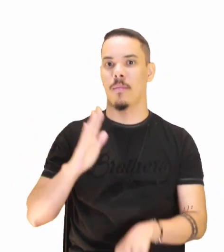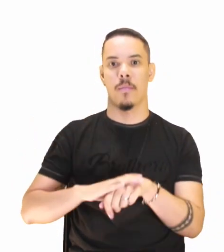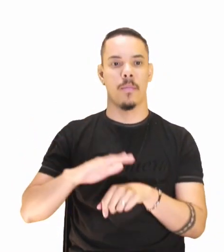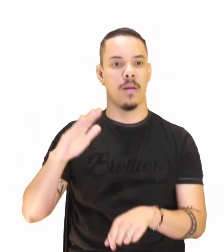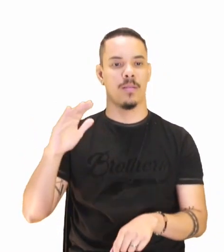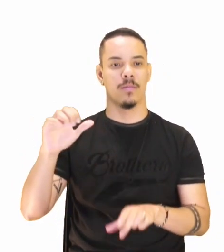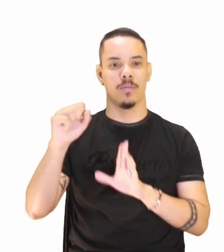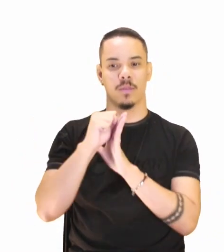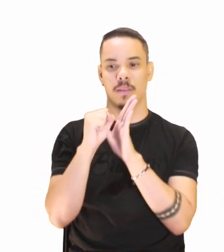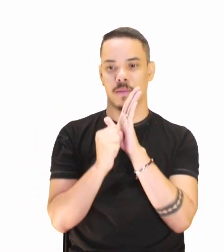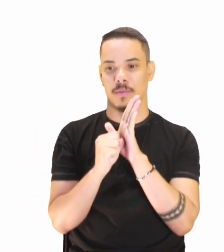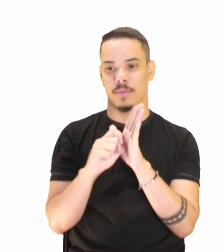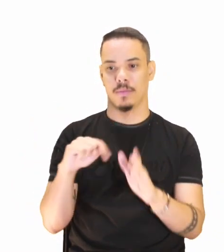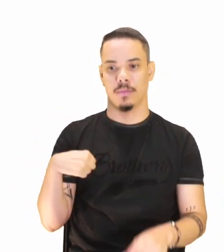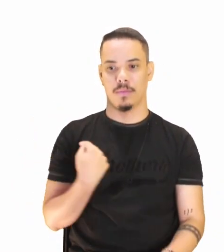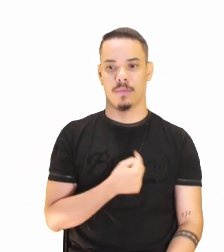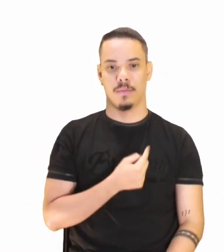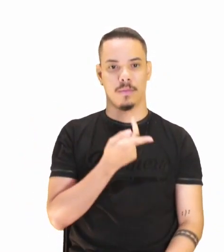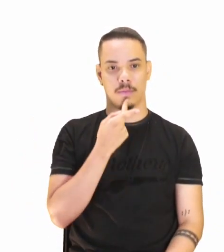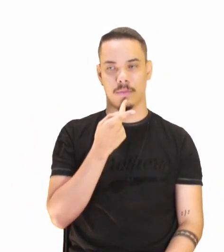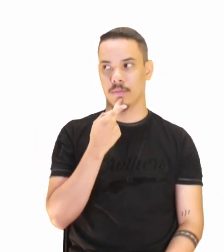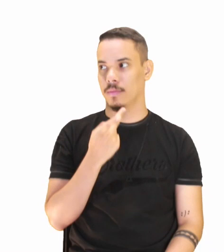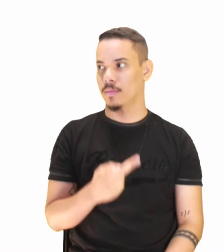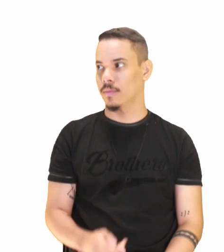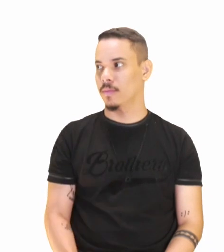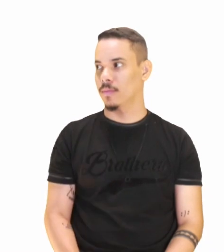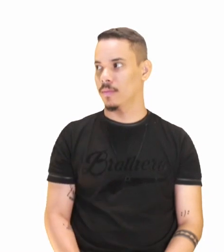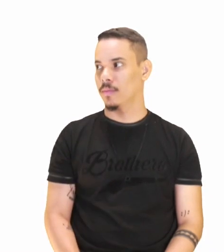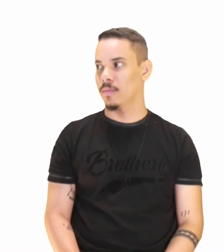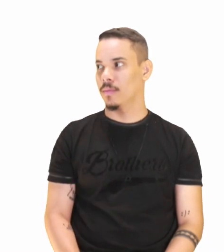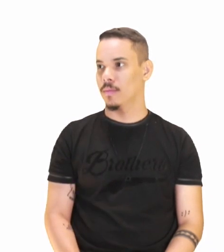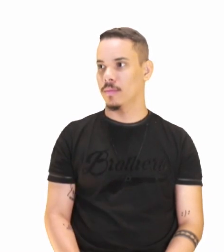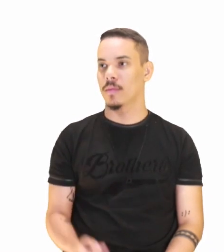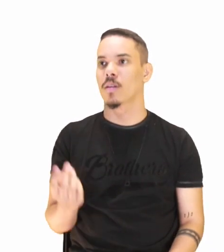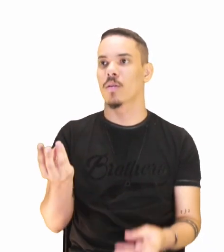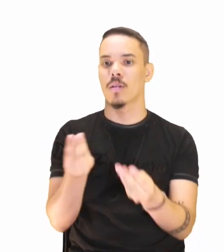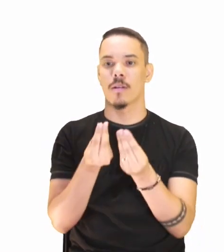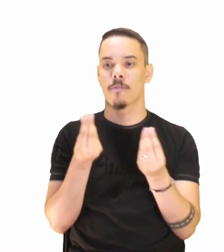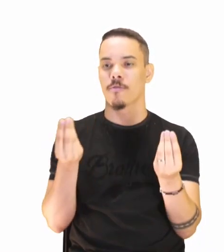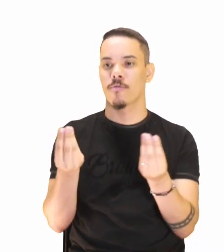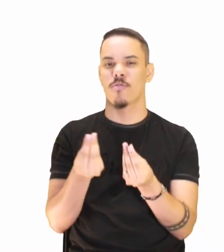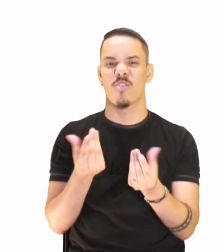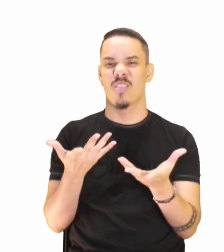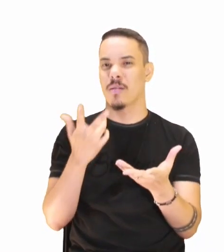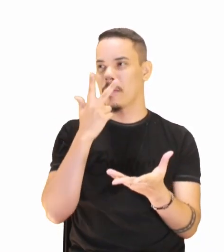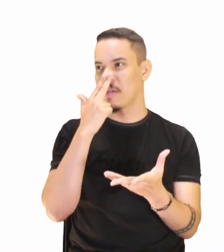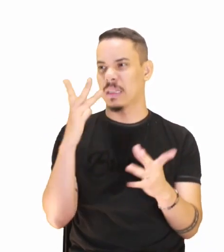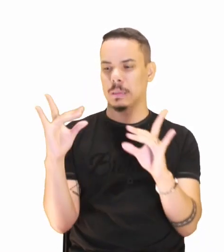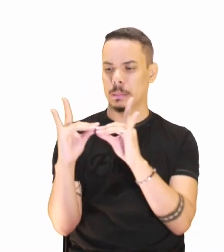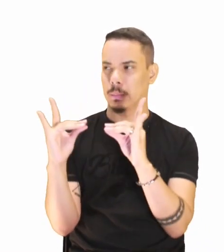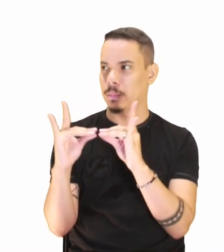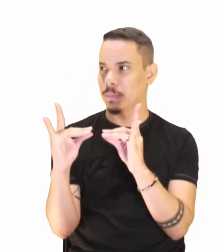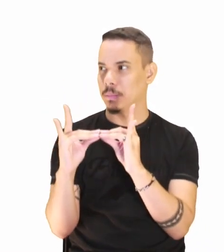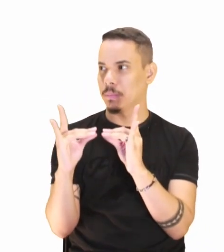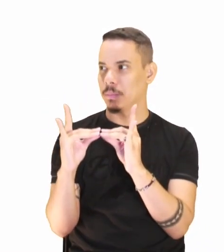século, a questão, aquela, o gosto pela morte, cemitério. Meu pai eterno, uma paixão.